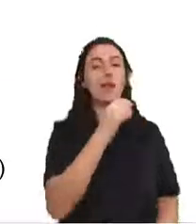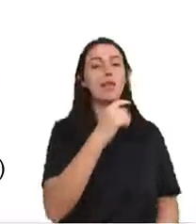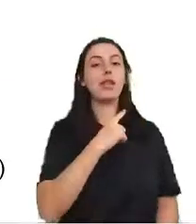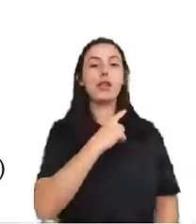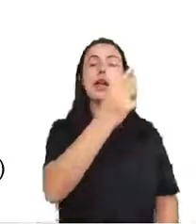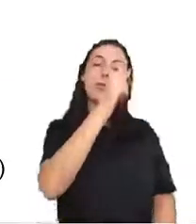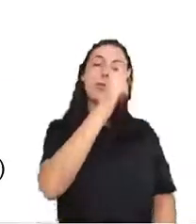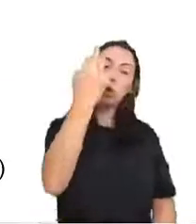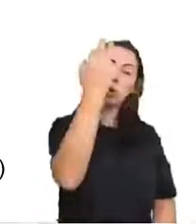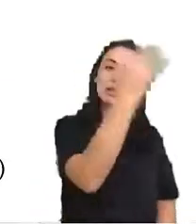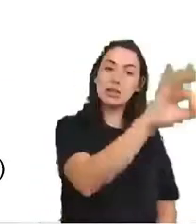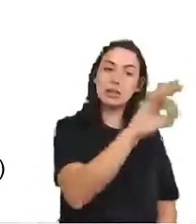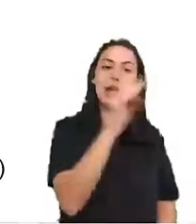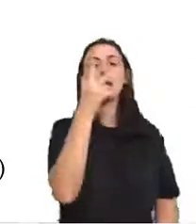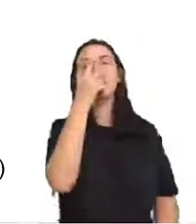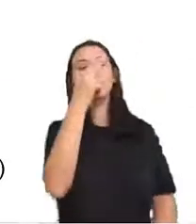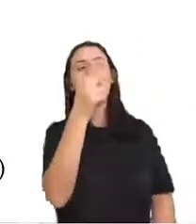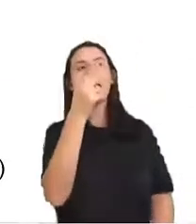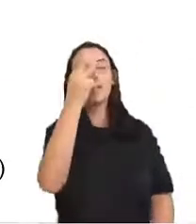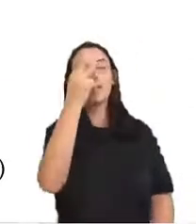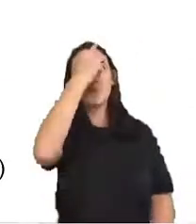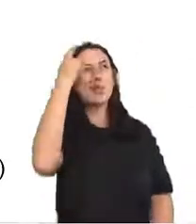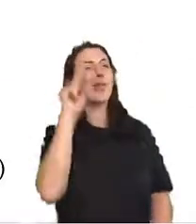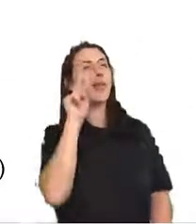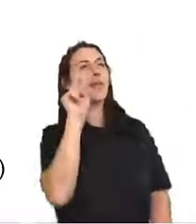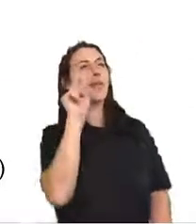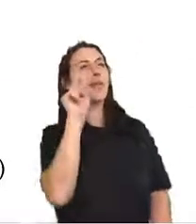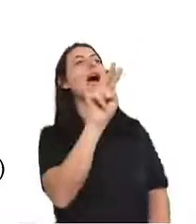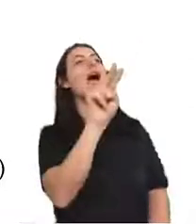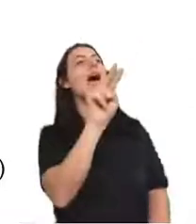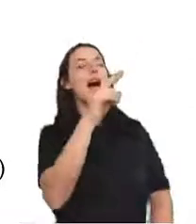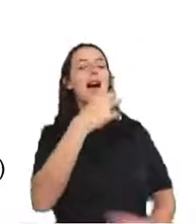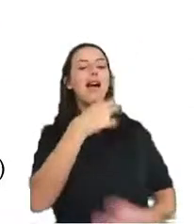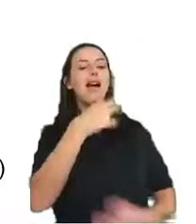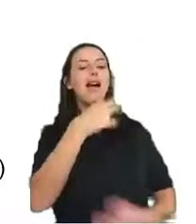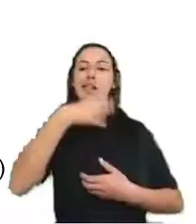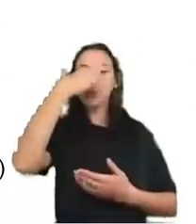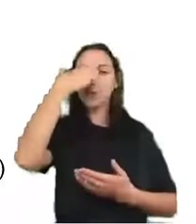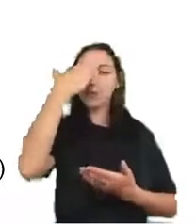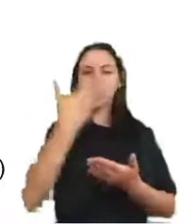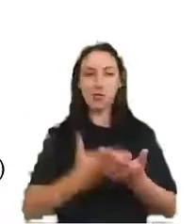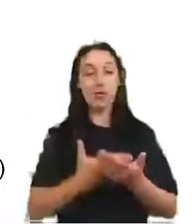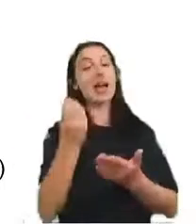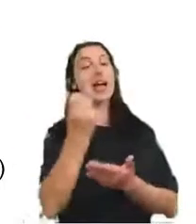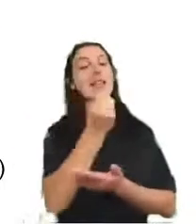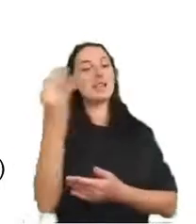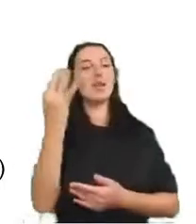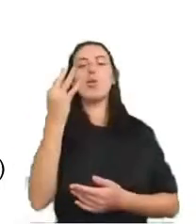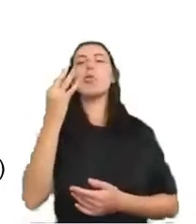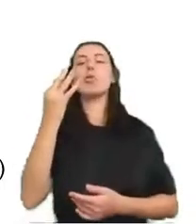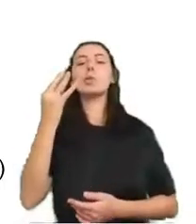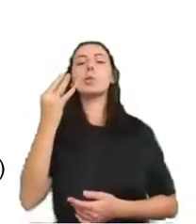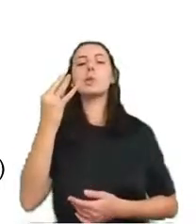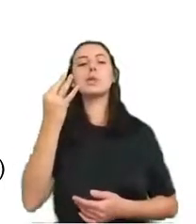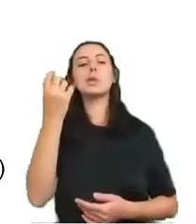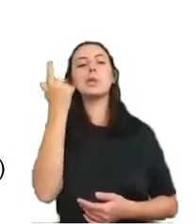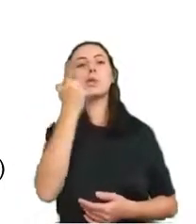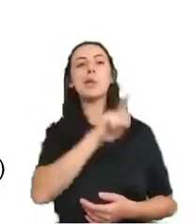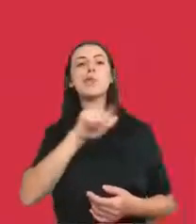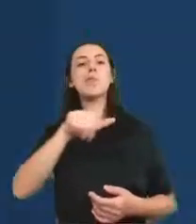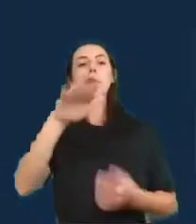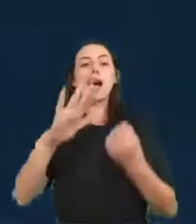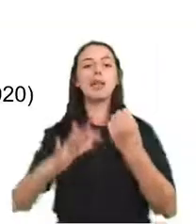e talvez muitos leitores não entendam, mas alguns entenderão e eu acho que pode ser bem útil. Algo que